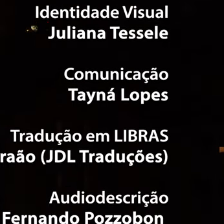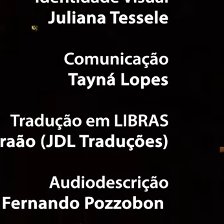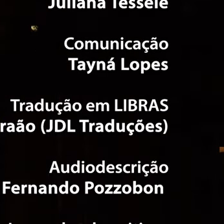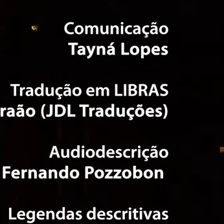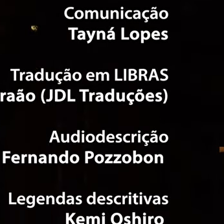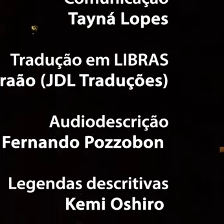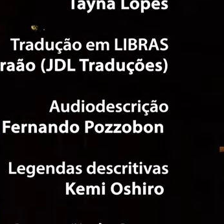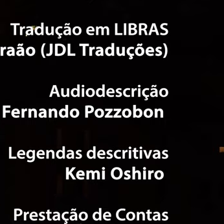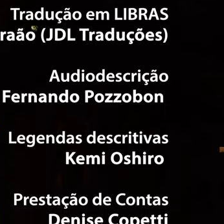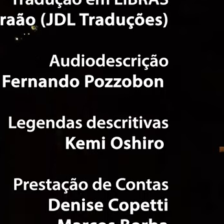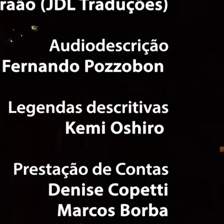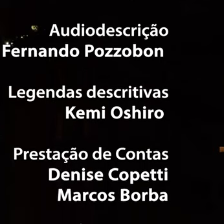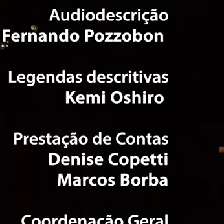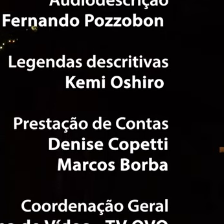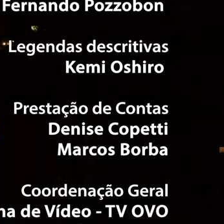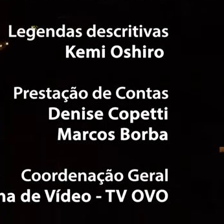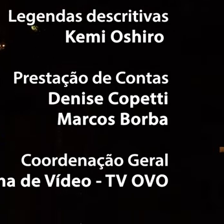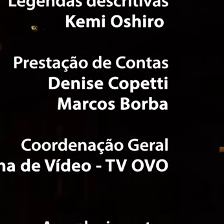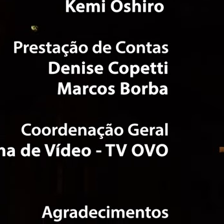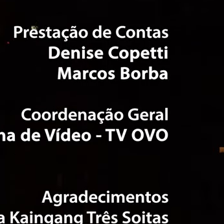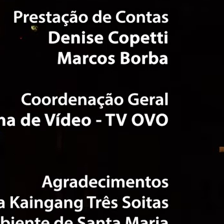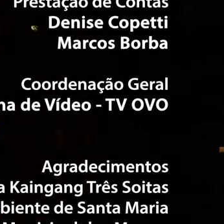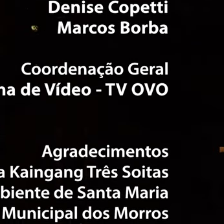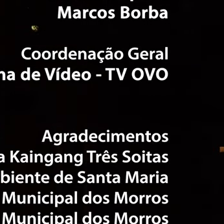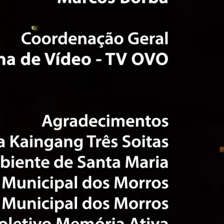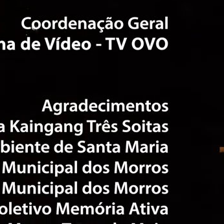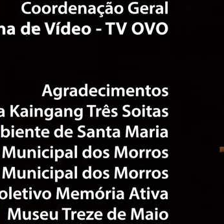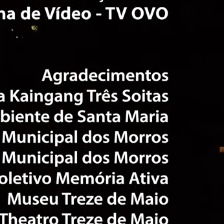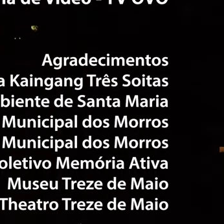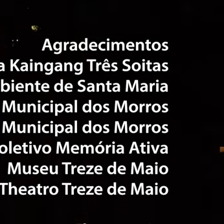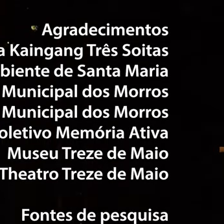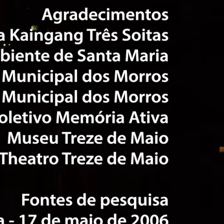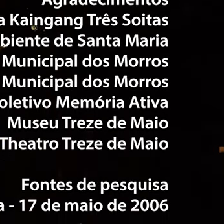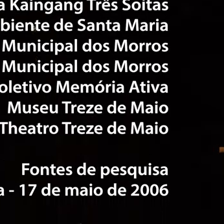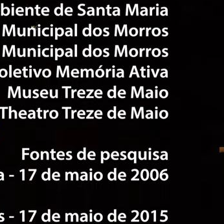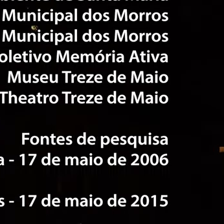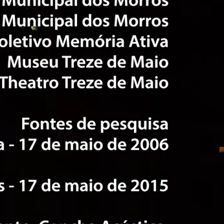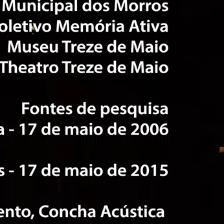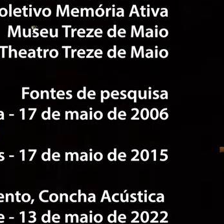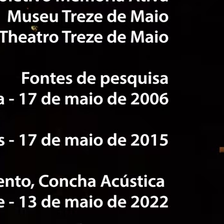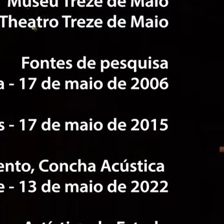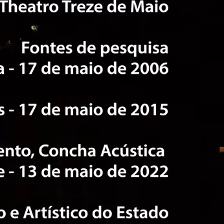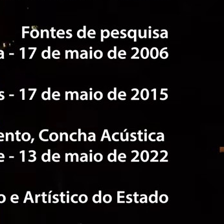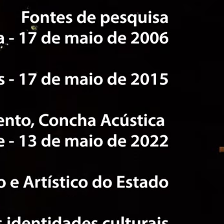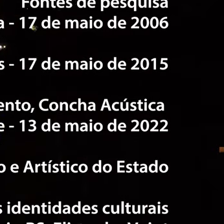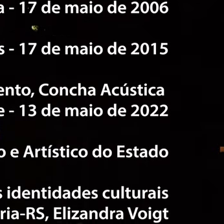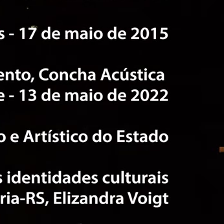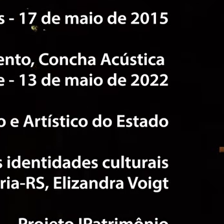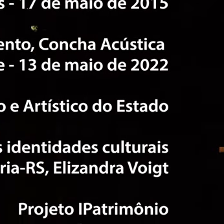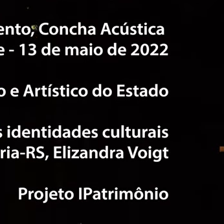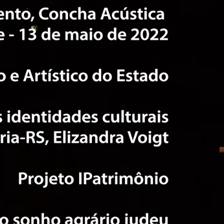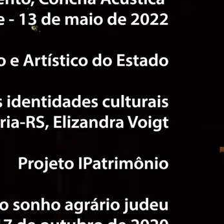Personagens Manoela Manoela Fontenelle Jornalista João Heitor Macedo Arqueólogo e historiador Daniel Pereirão Arquiteto e urbanista Direção Nelly